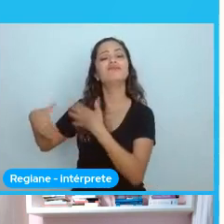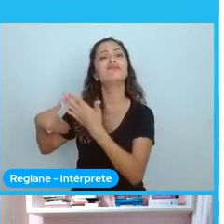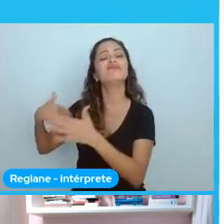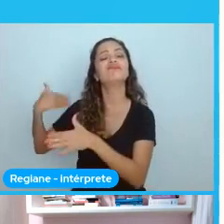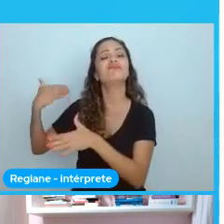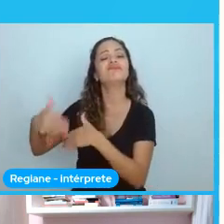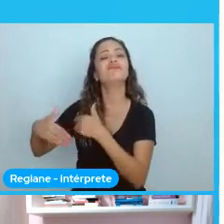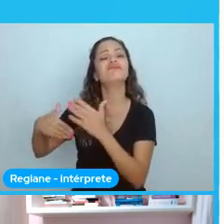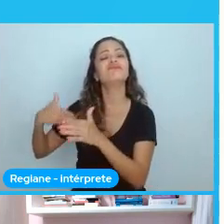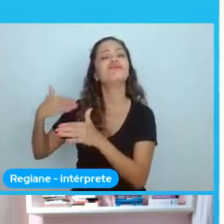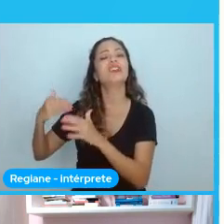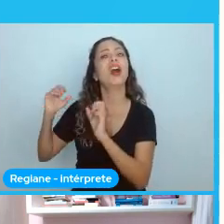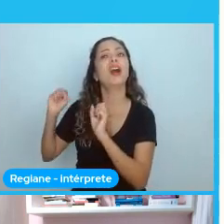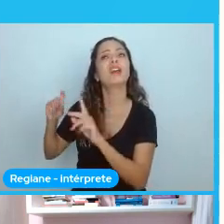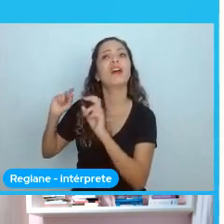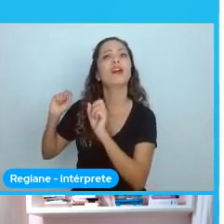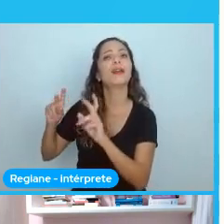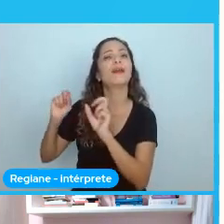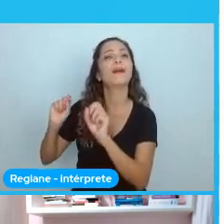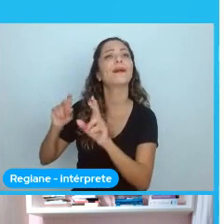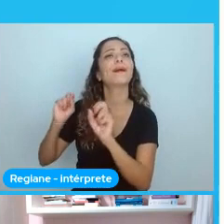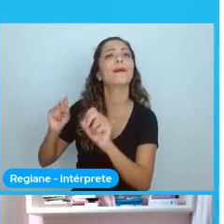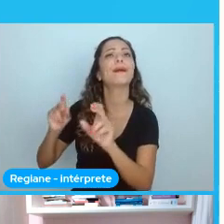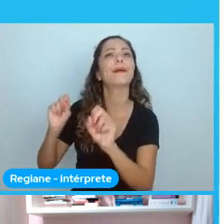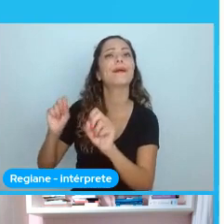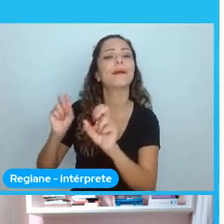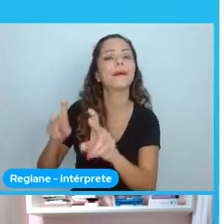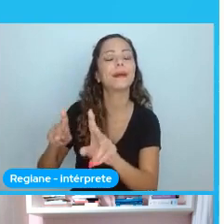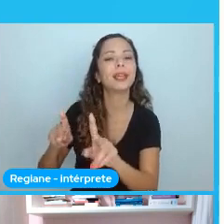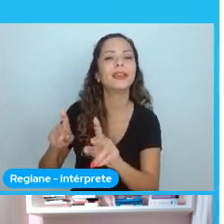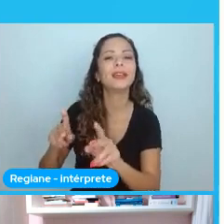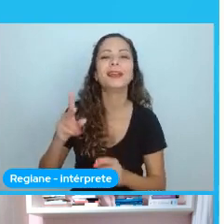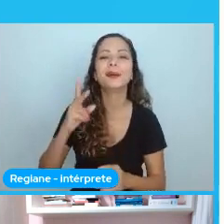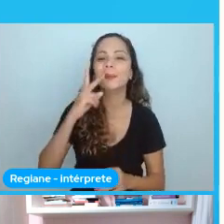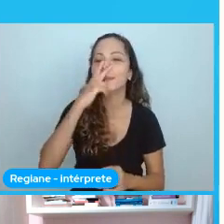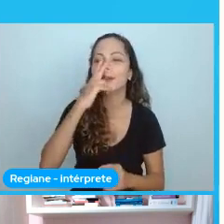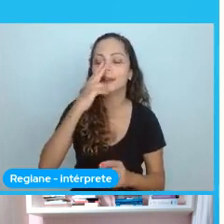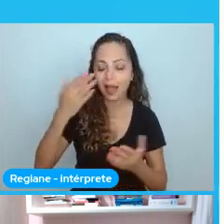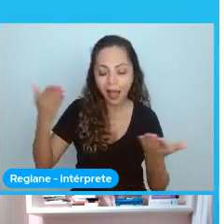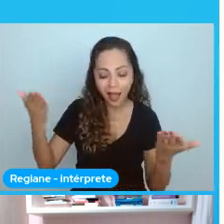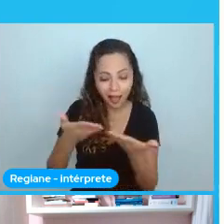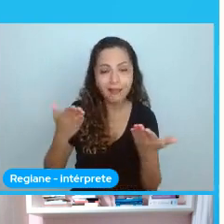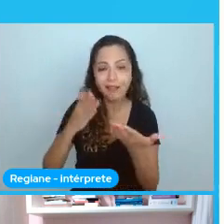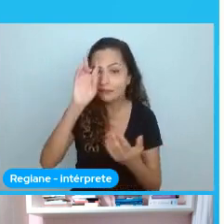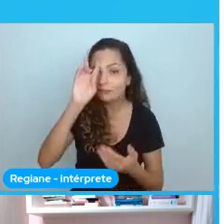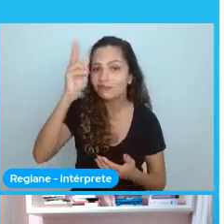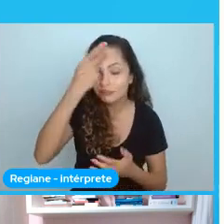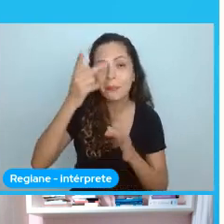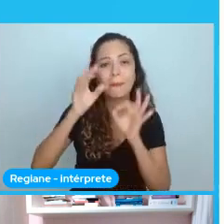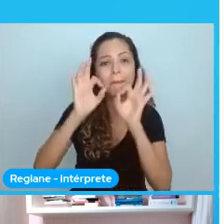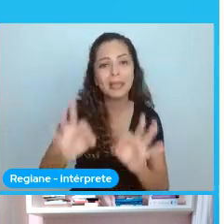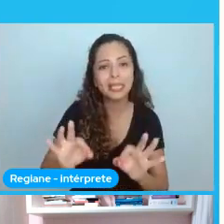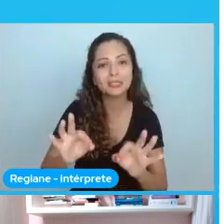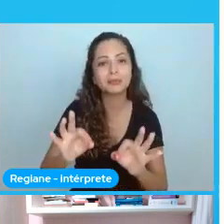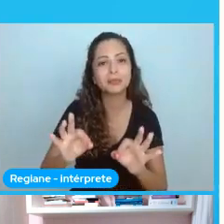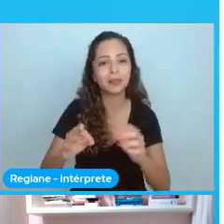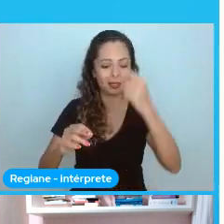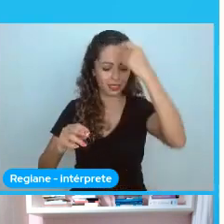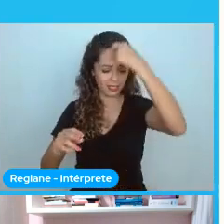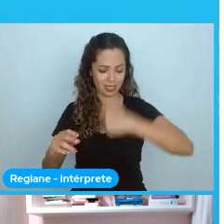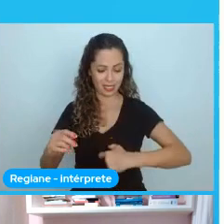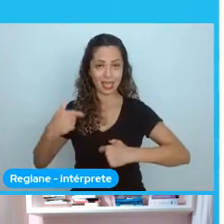se a Gabriela de hoje se encontrarse com a Gabriela de sete anos atrás, eu teria dito Faça um código de